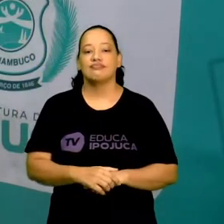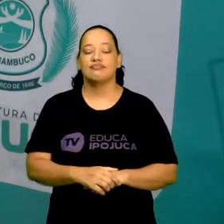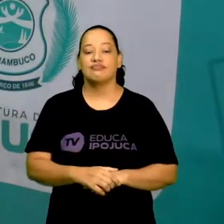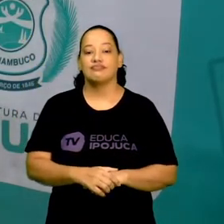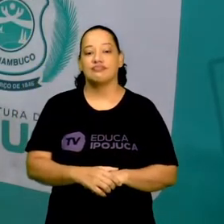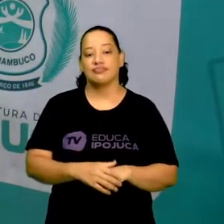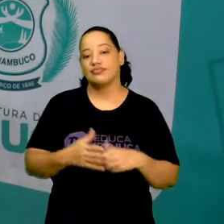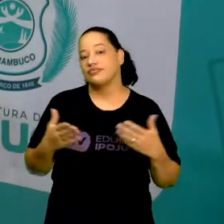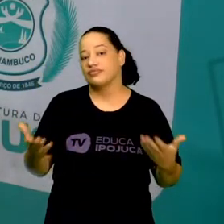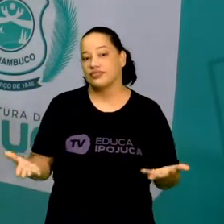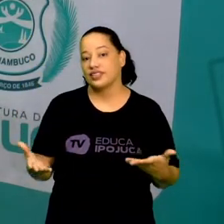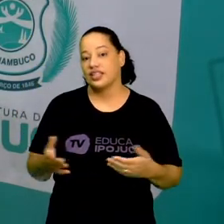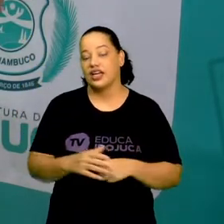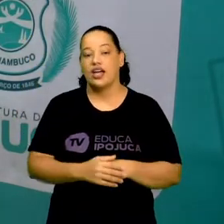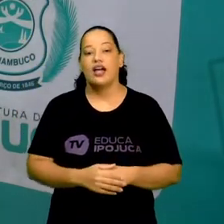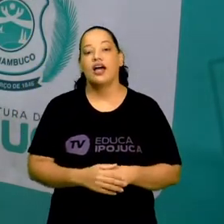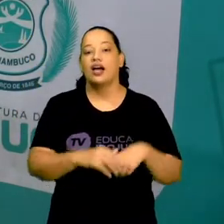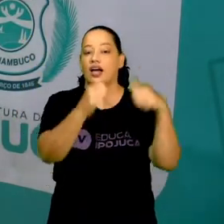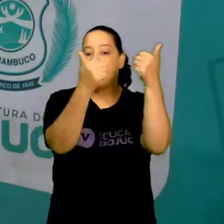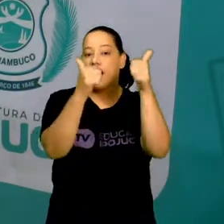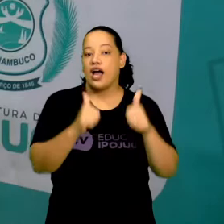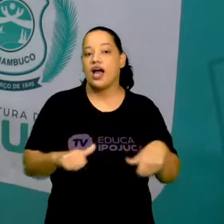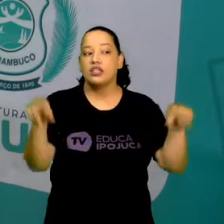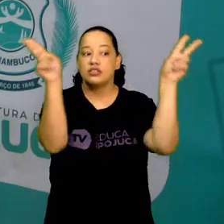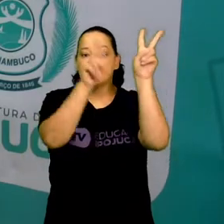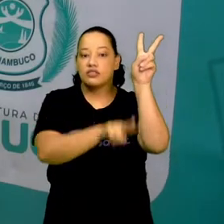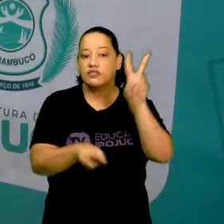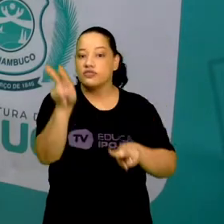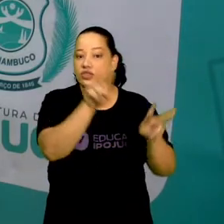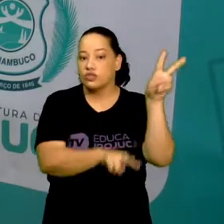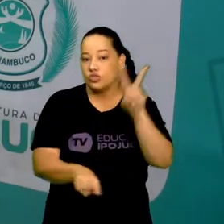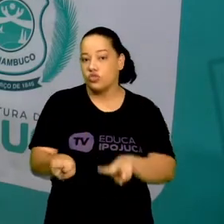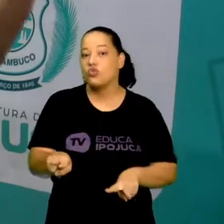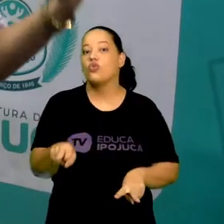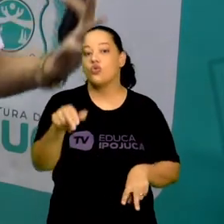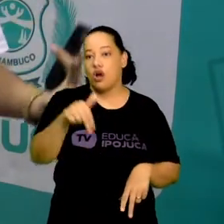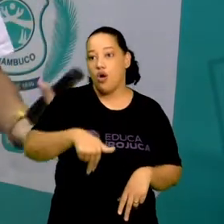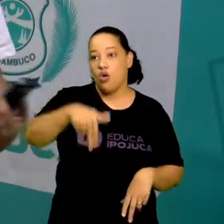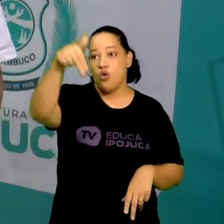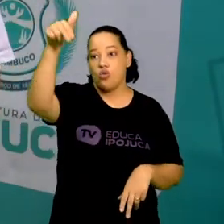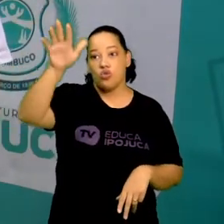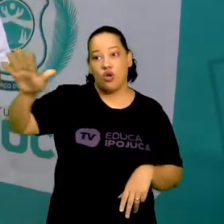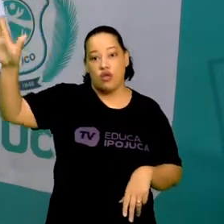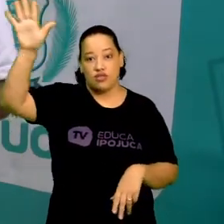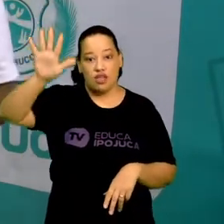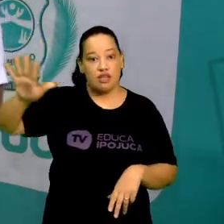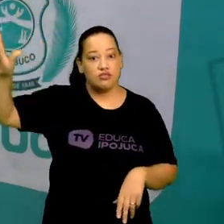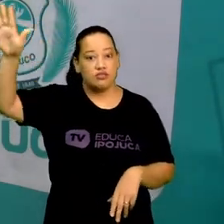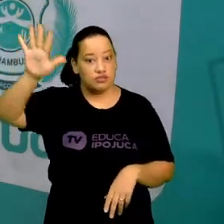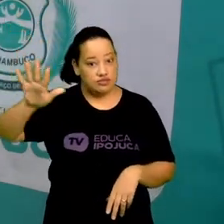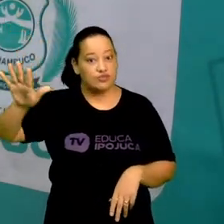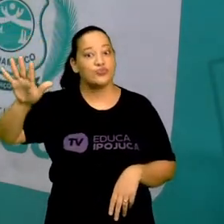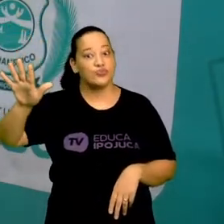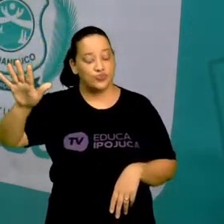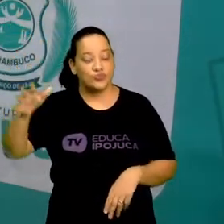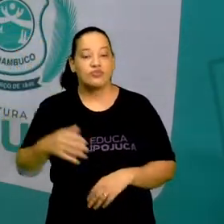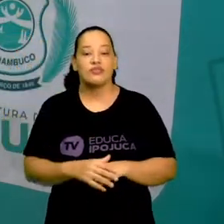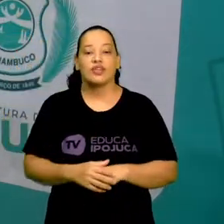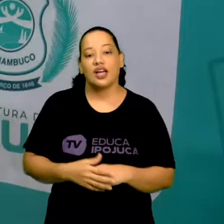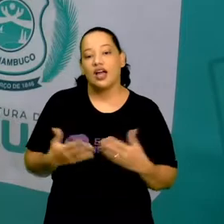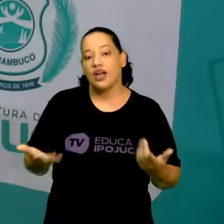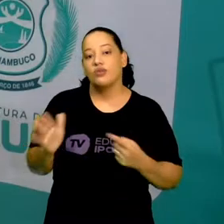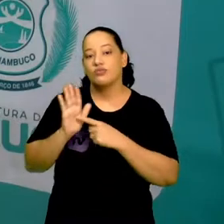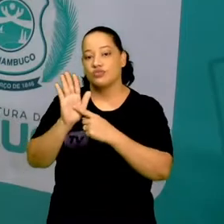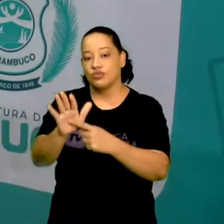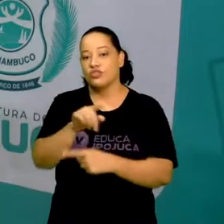E aí, a arte visual no nosso Nordeste, na nossa região Nordeste. E aí eu trago para